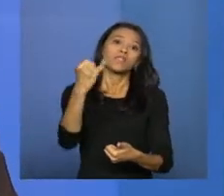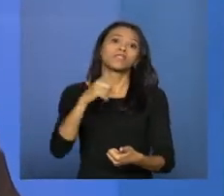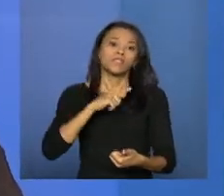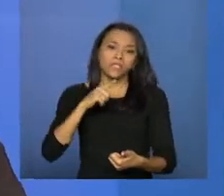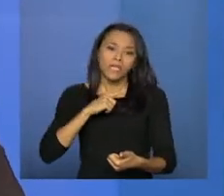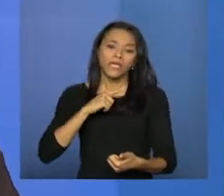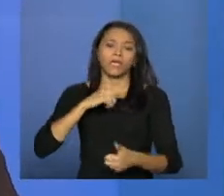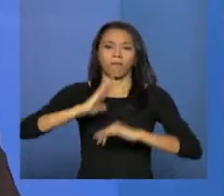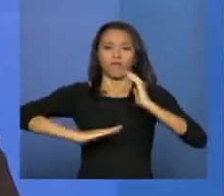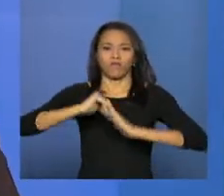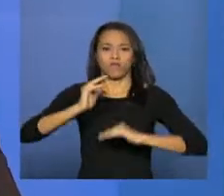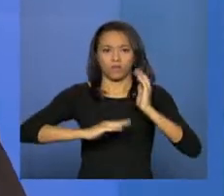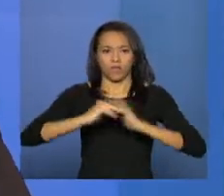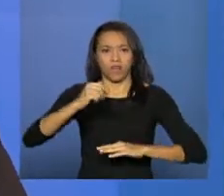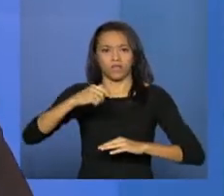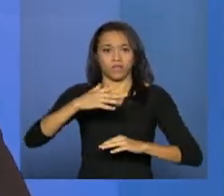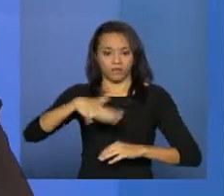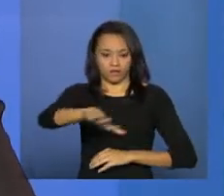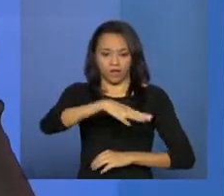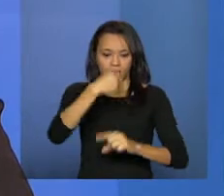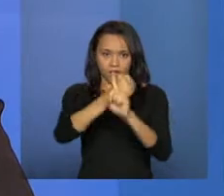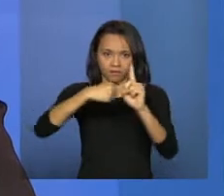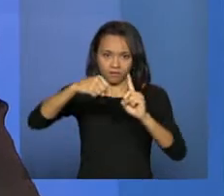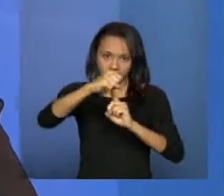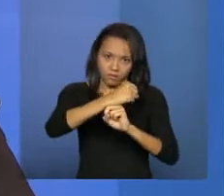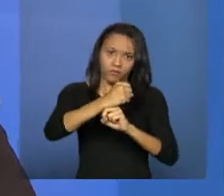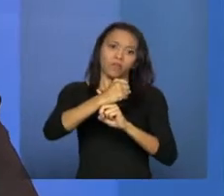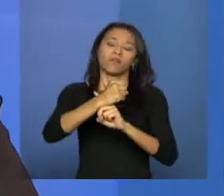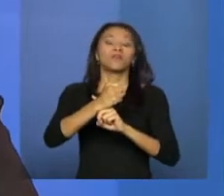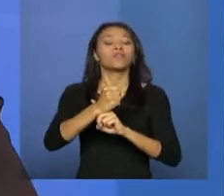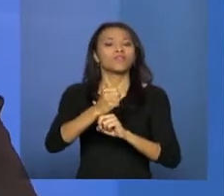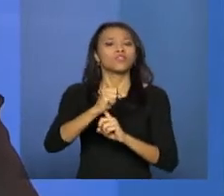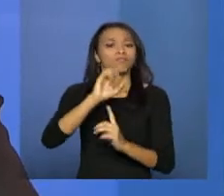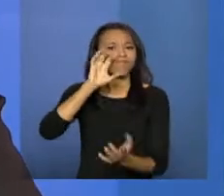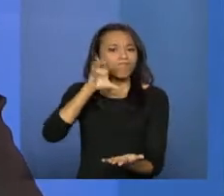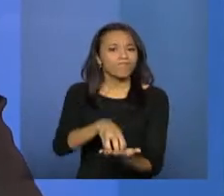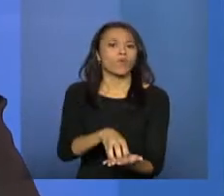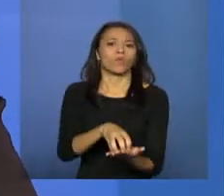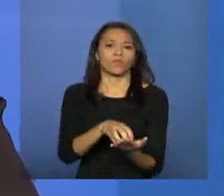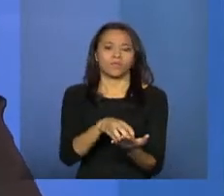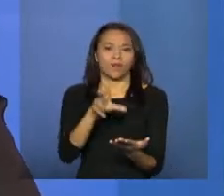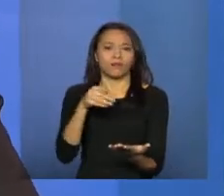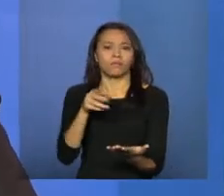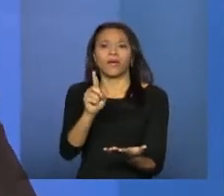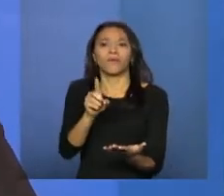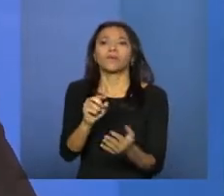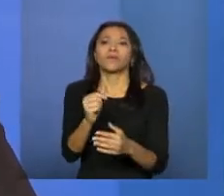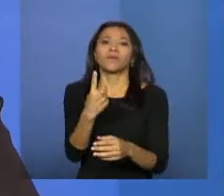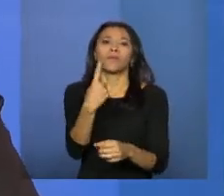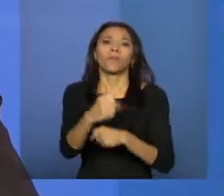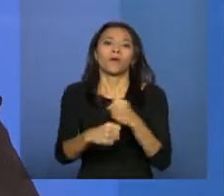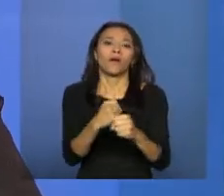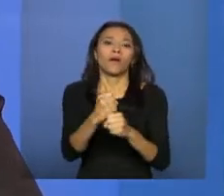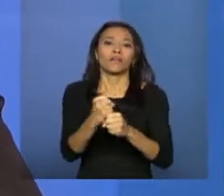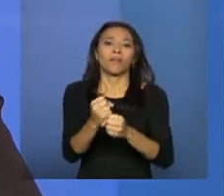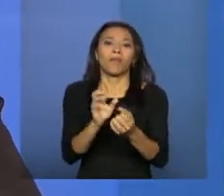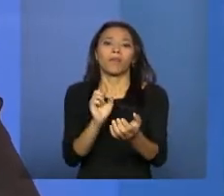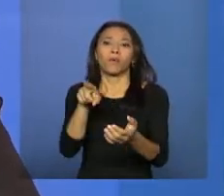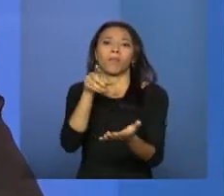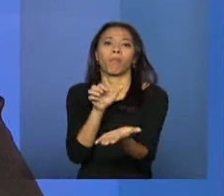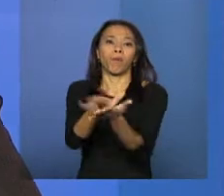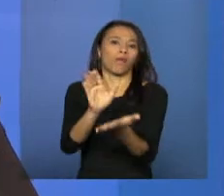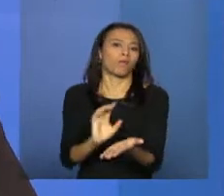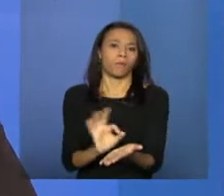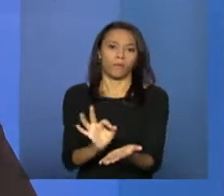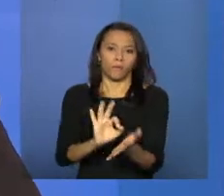efetivo, concursado nas gestões municipais. E a resolução 32, de 2013, ela trata